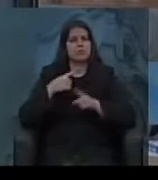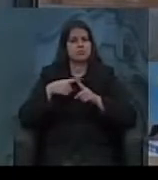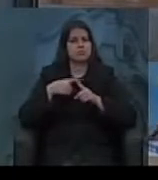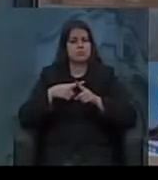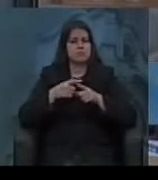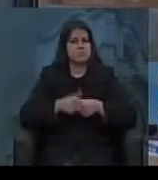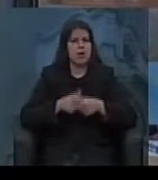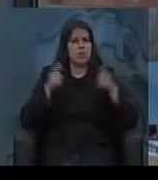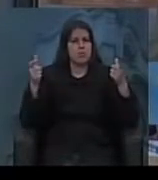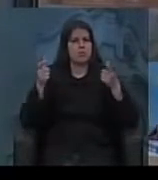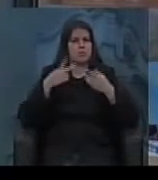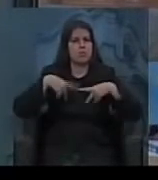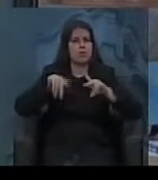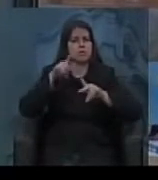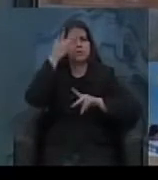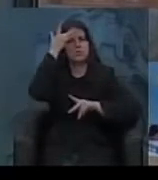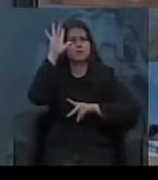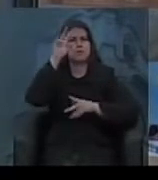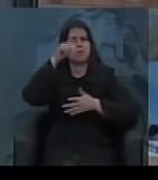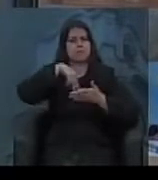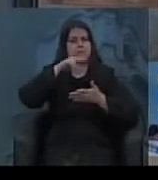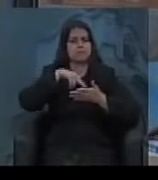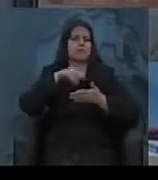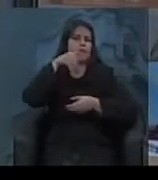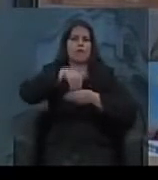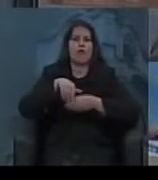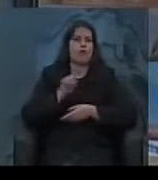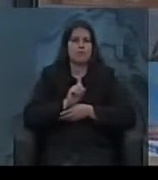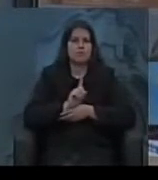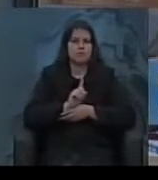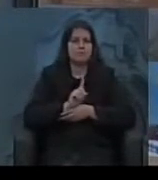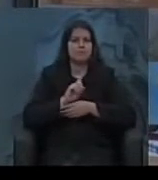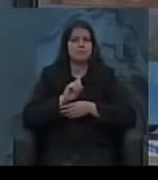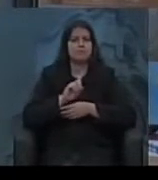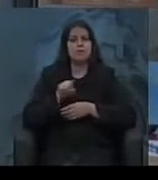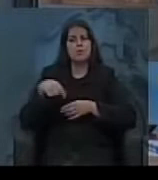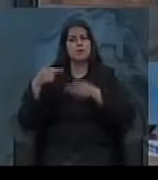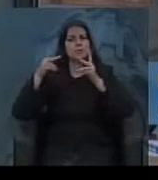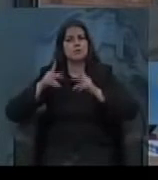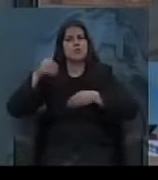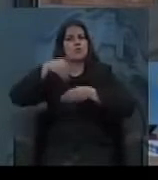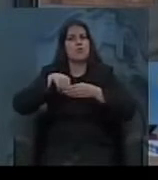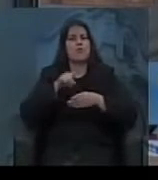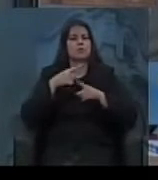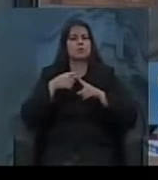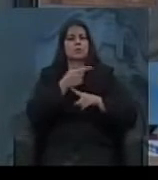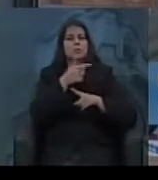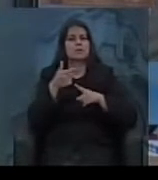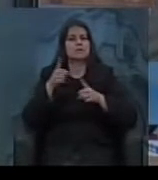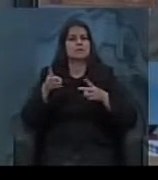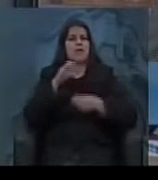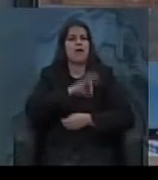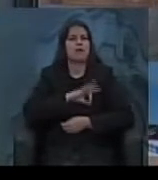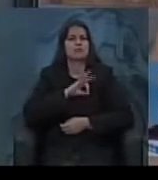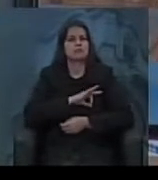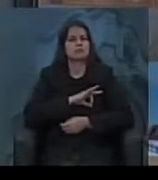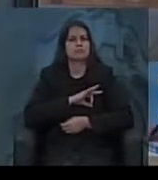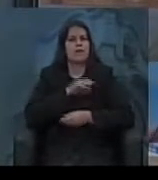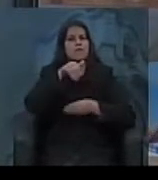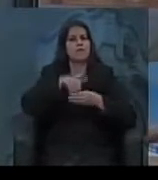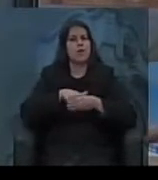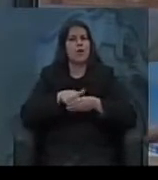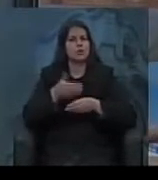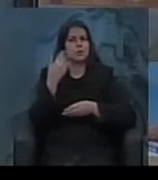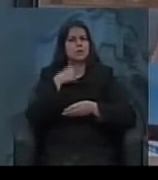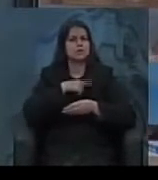parte da população era analfabeta, não votava. E uma outra parte não votava porque não tinha renda que permitisse votar. E o voto era